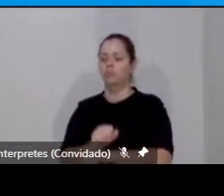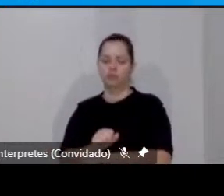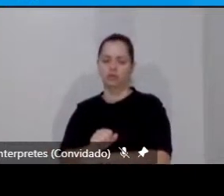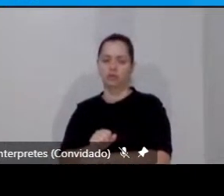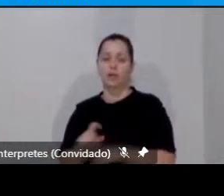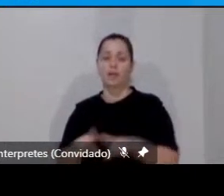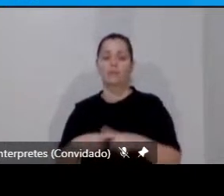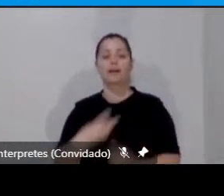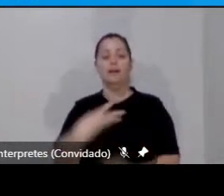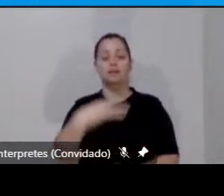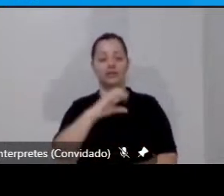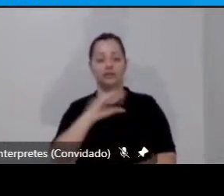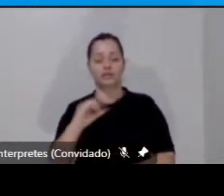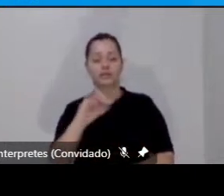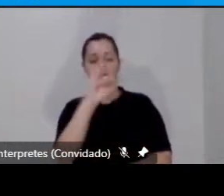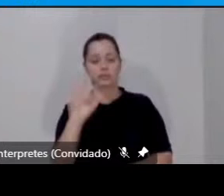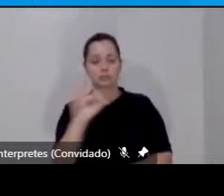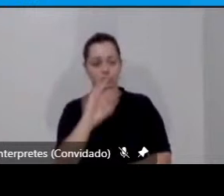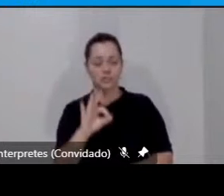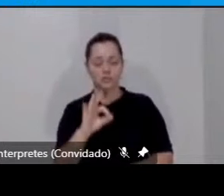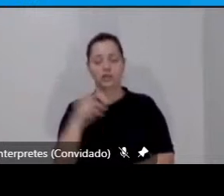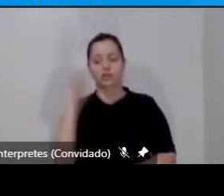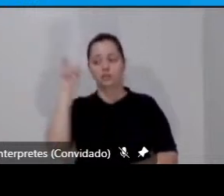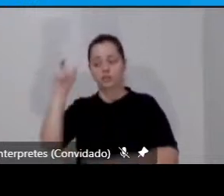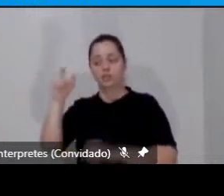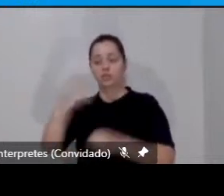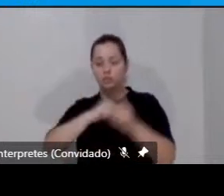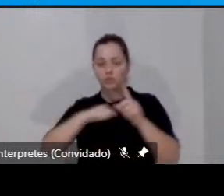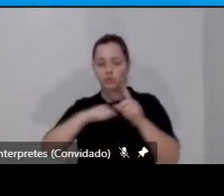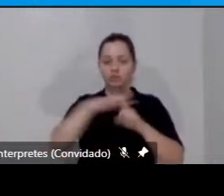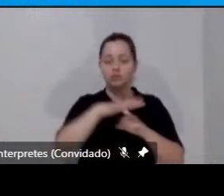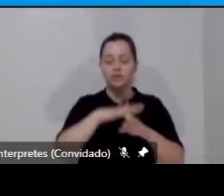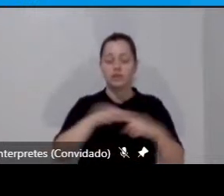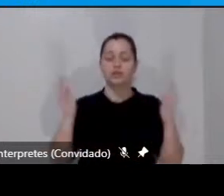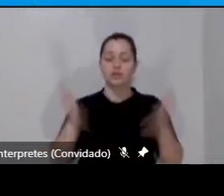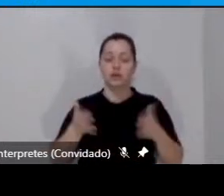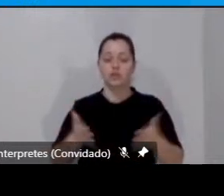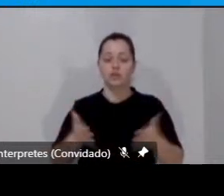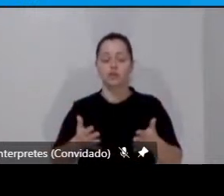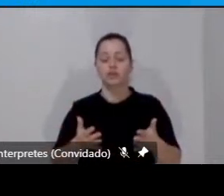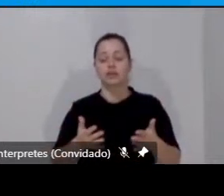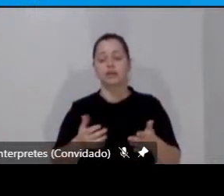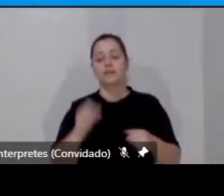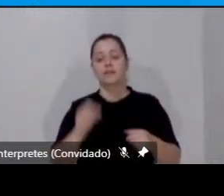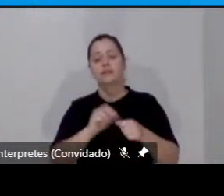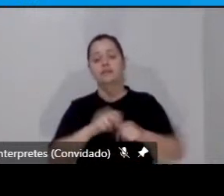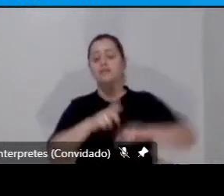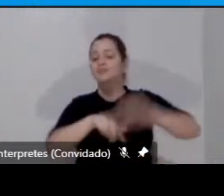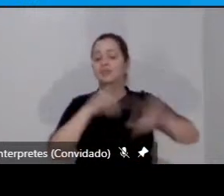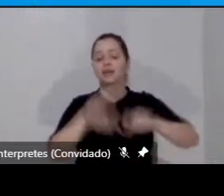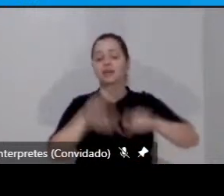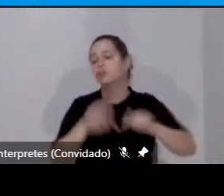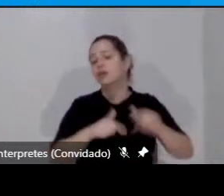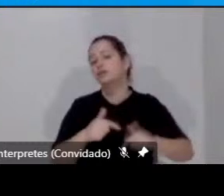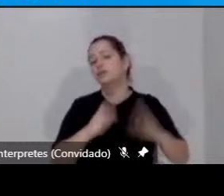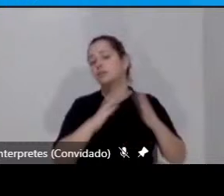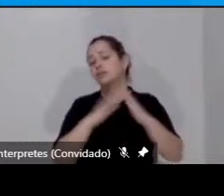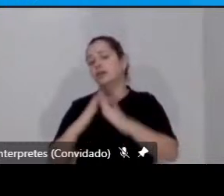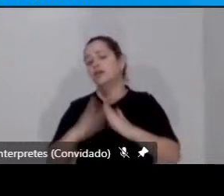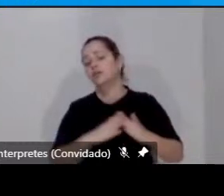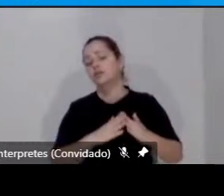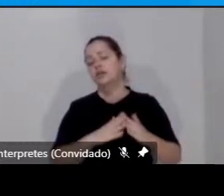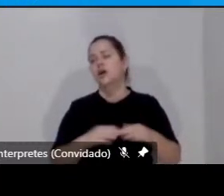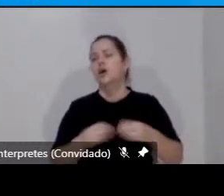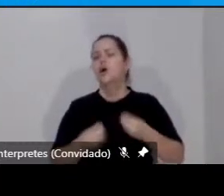30% da população que pode, como nós estamos agora, numa atividade remota. Mas, como pensar isso